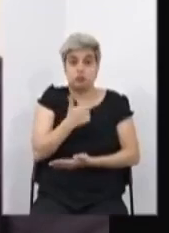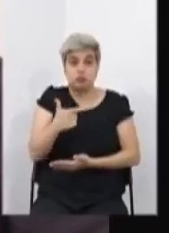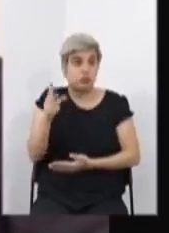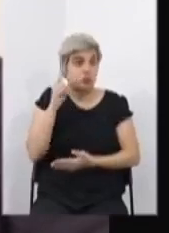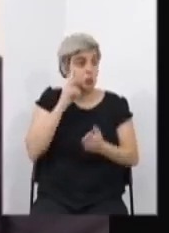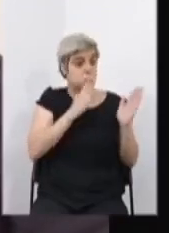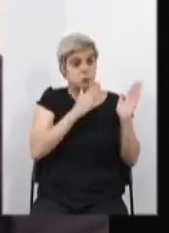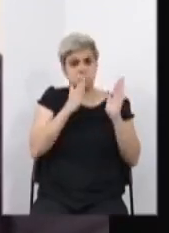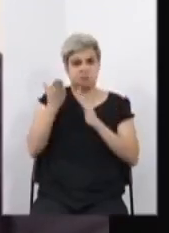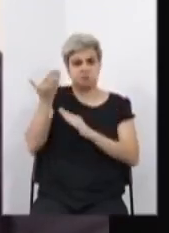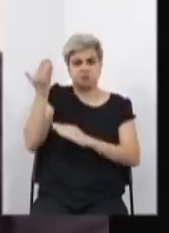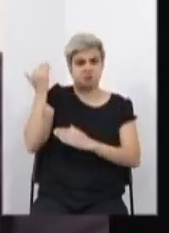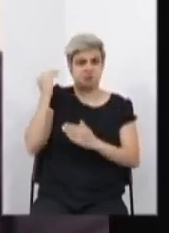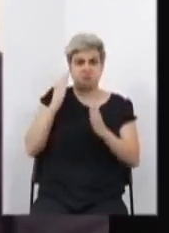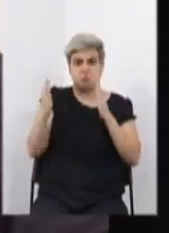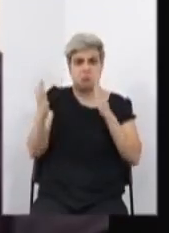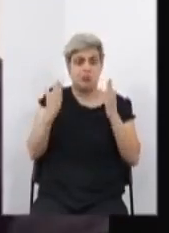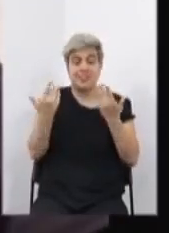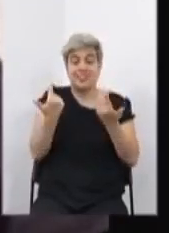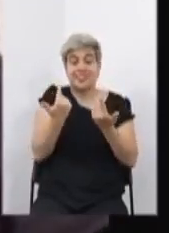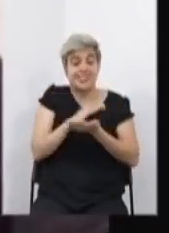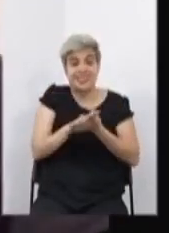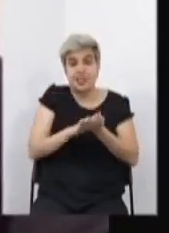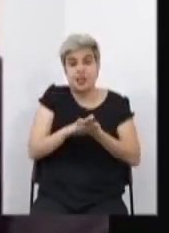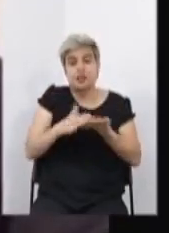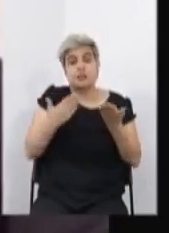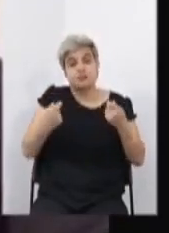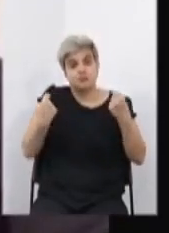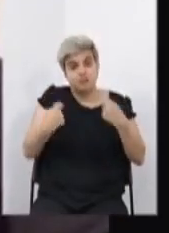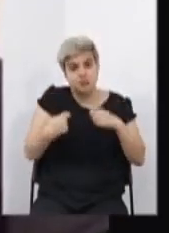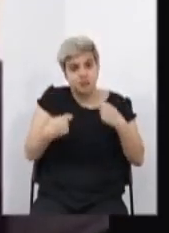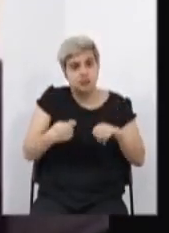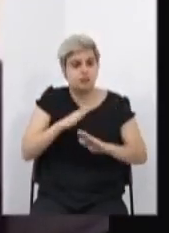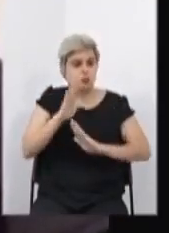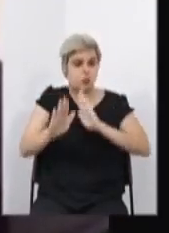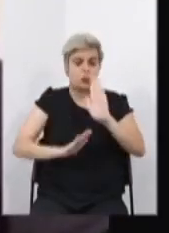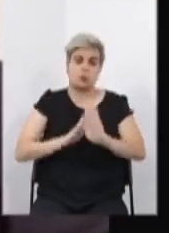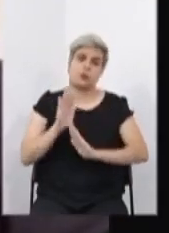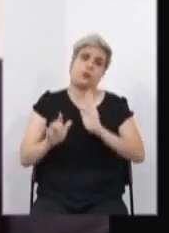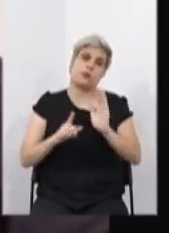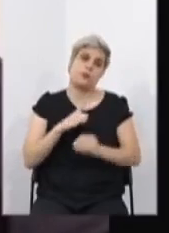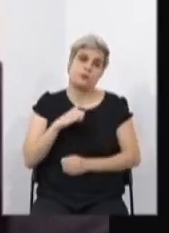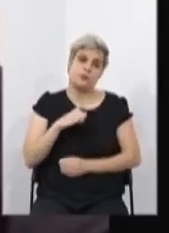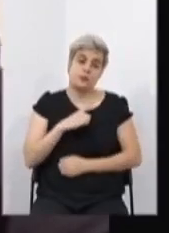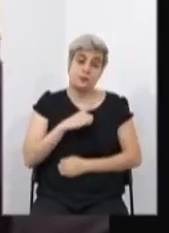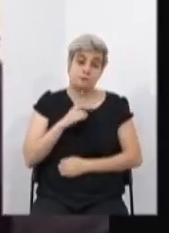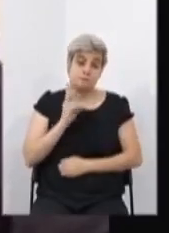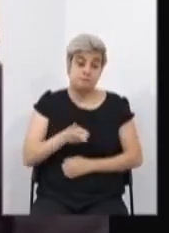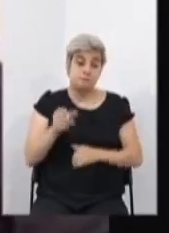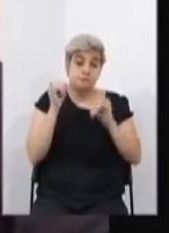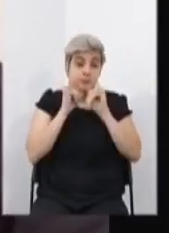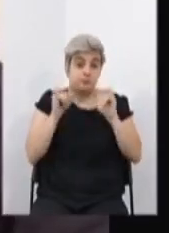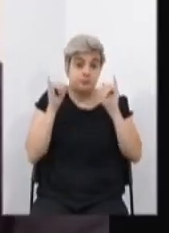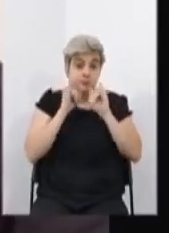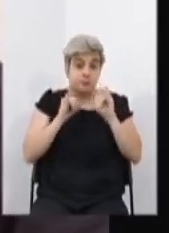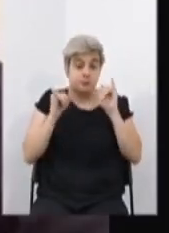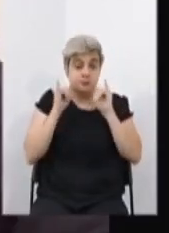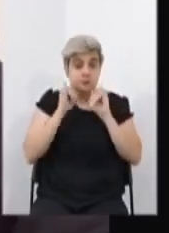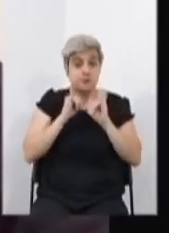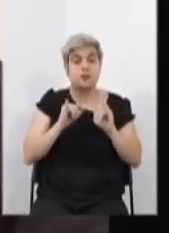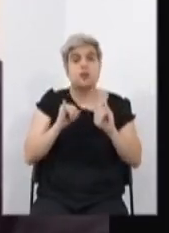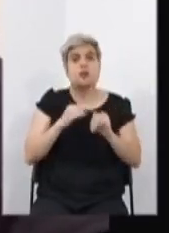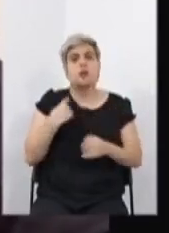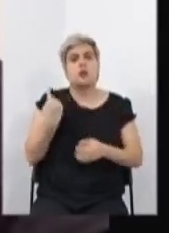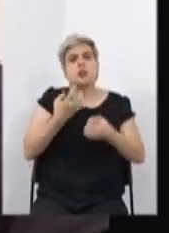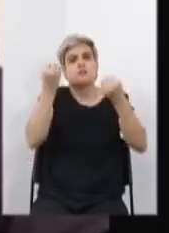e que a gente tem que aprender a conviver com ela. Eu sempre digo aqui para as pessoas dentro da qualidade de médico, a gente